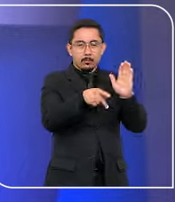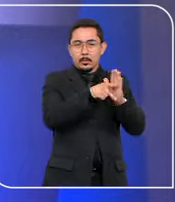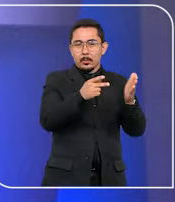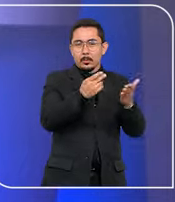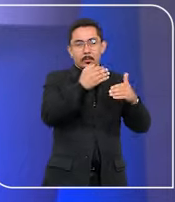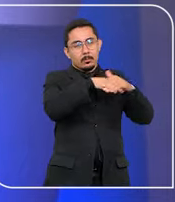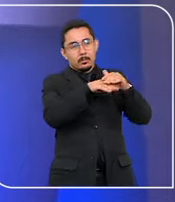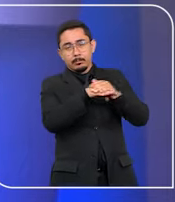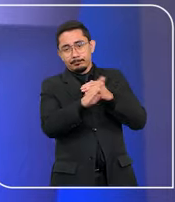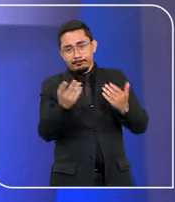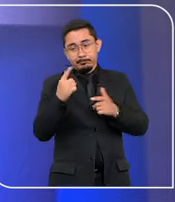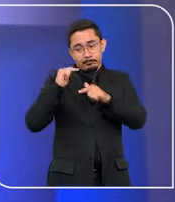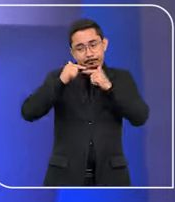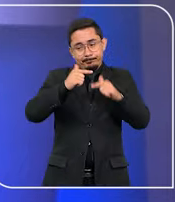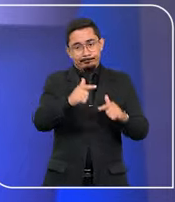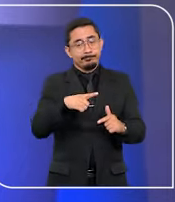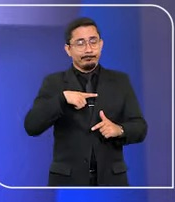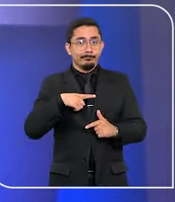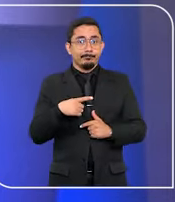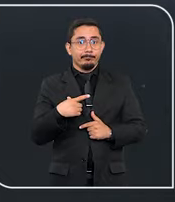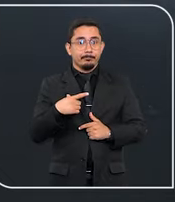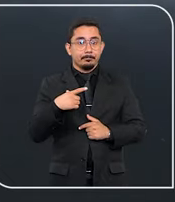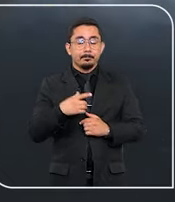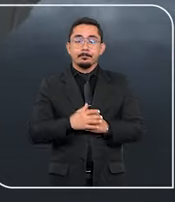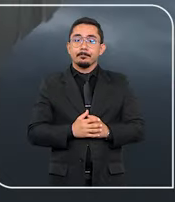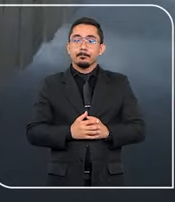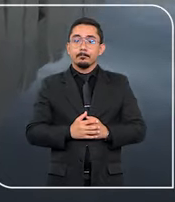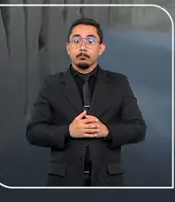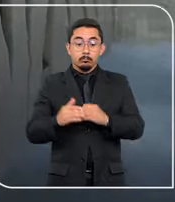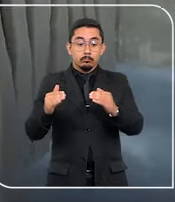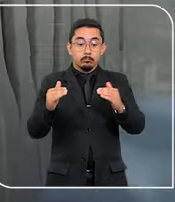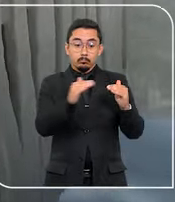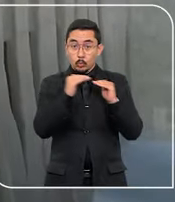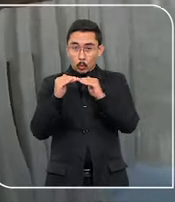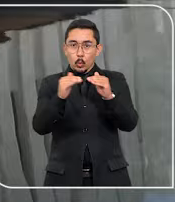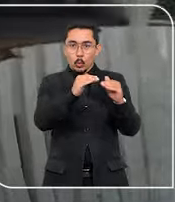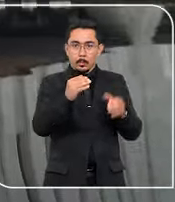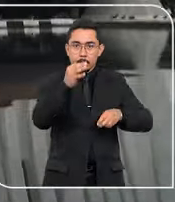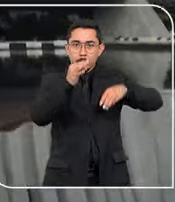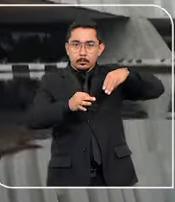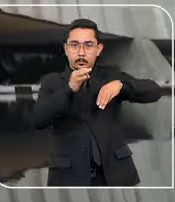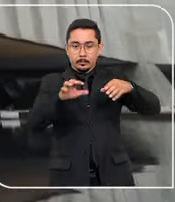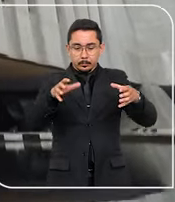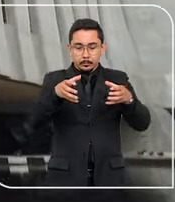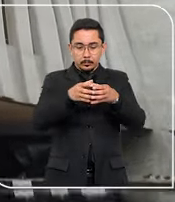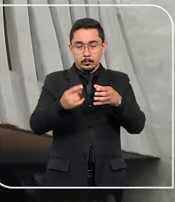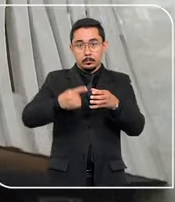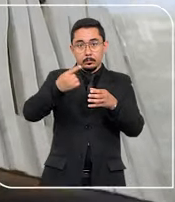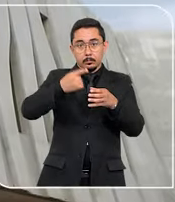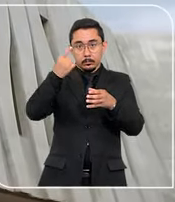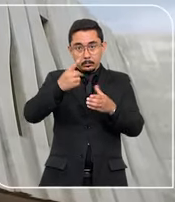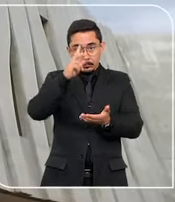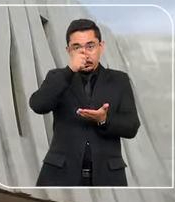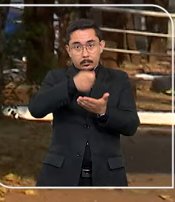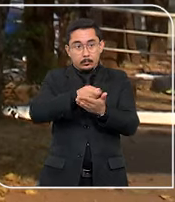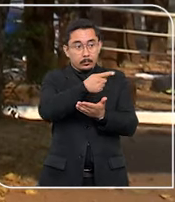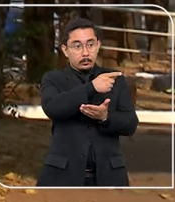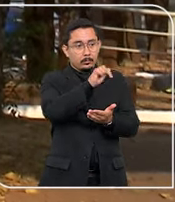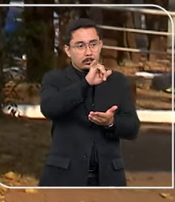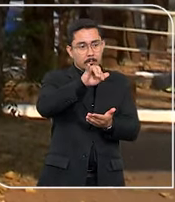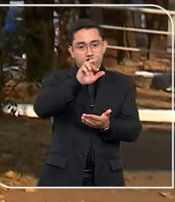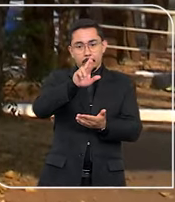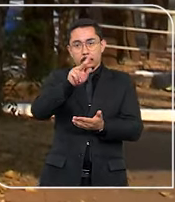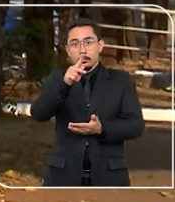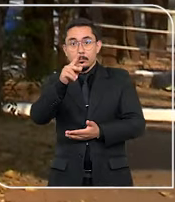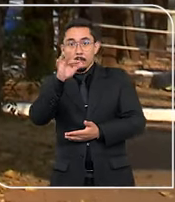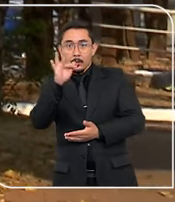investimento a herdeiros. Por unanimidade, os ministros do colegiado da primeira turma definiram que não incide imposto